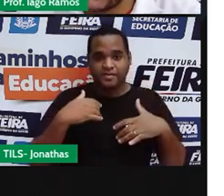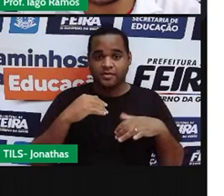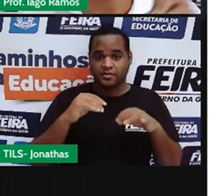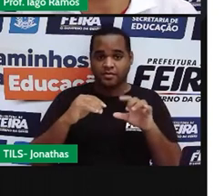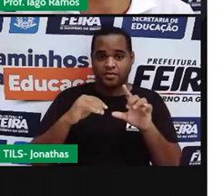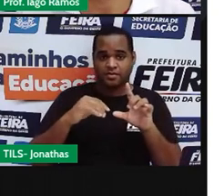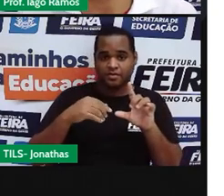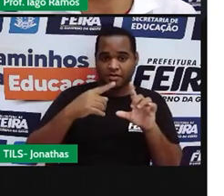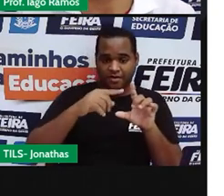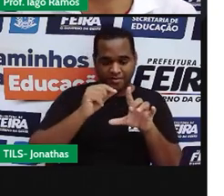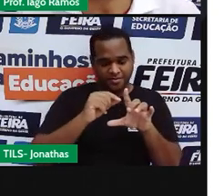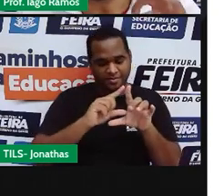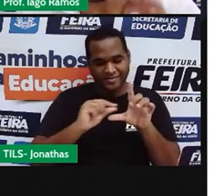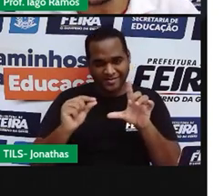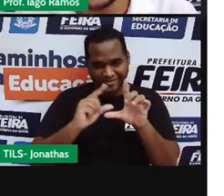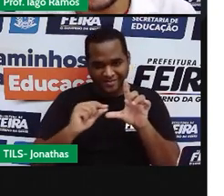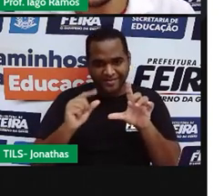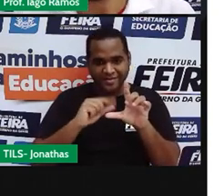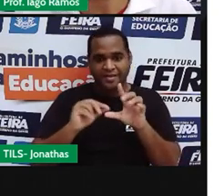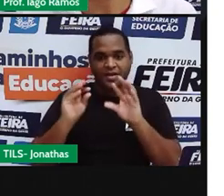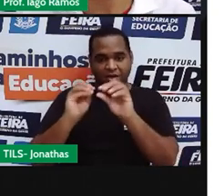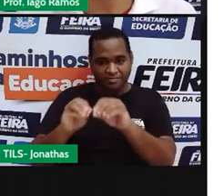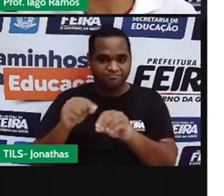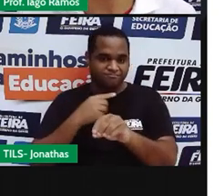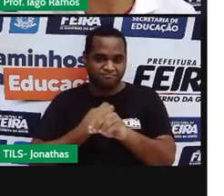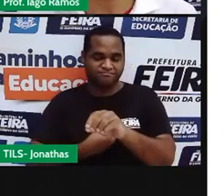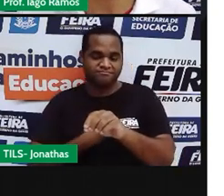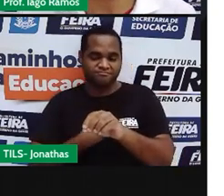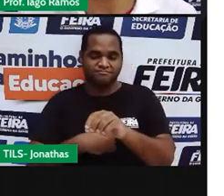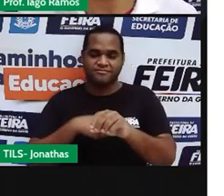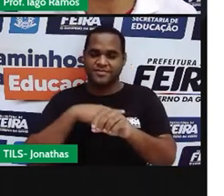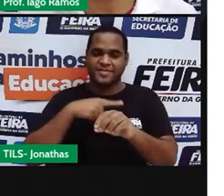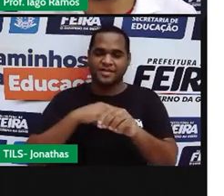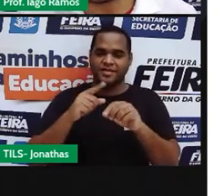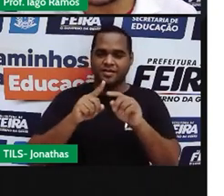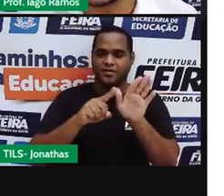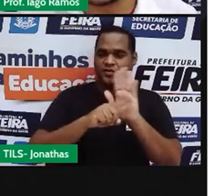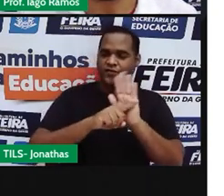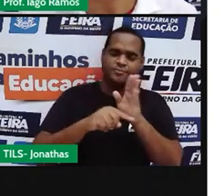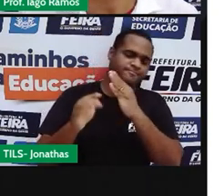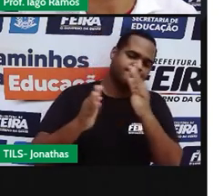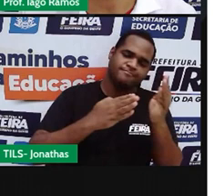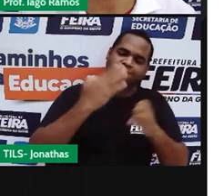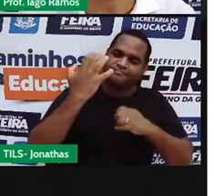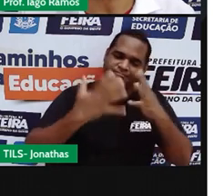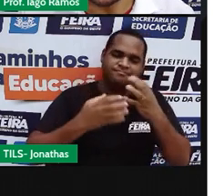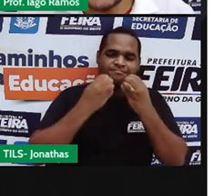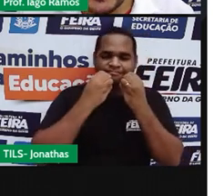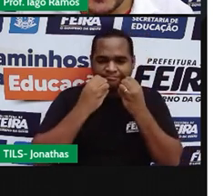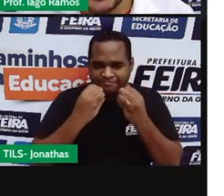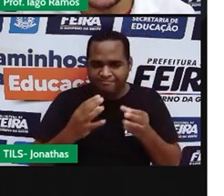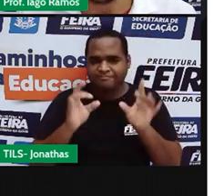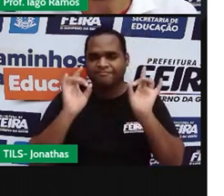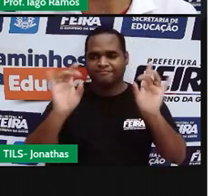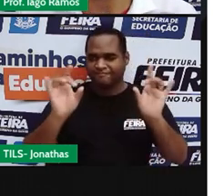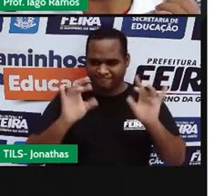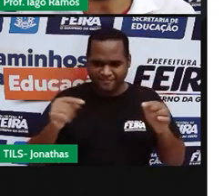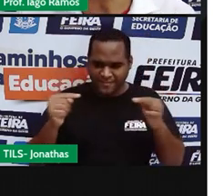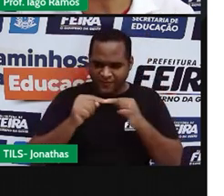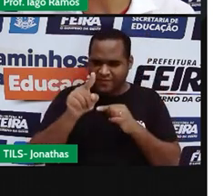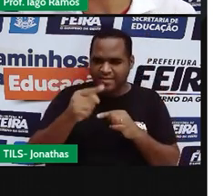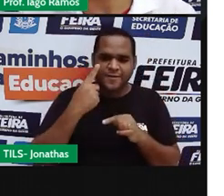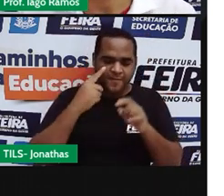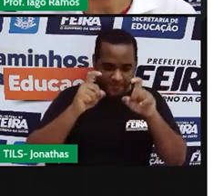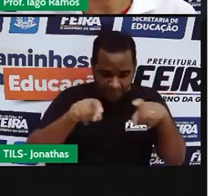descrição dessa aula vai ficar o link e esse link tem um videozinho bacana onde você pode acessar e